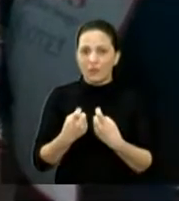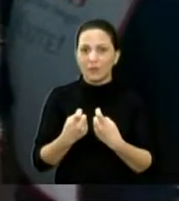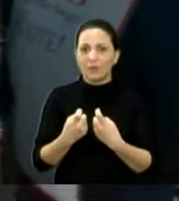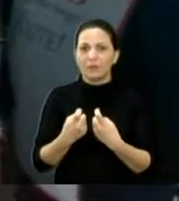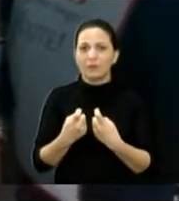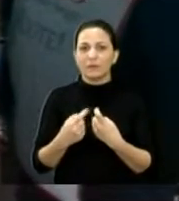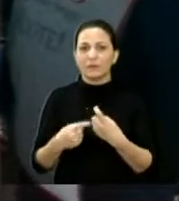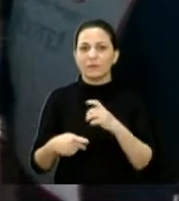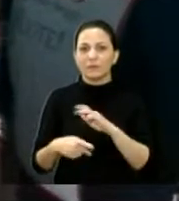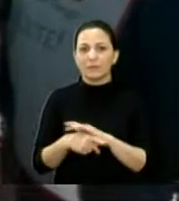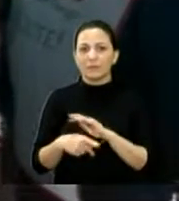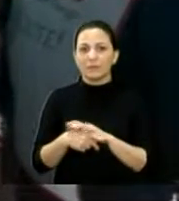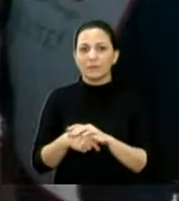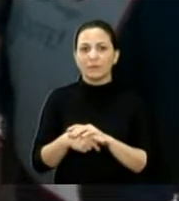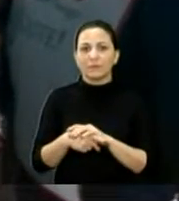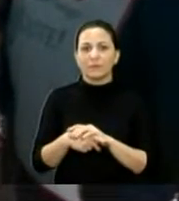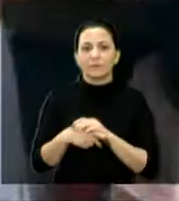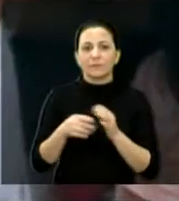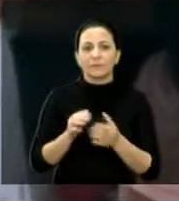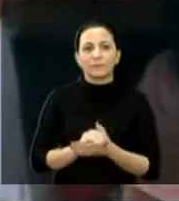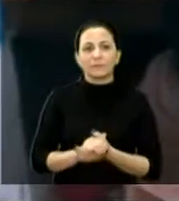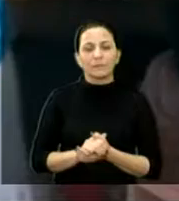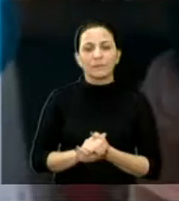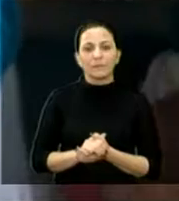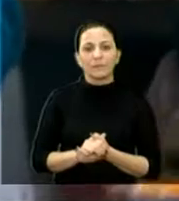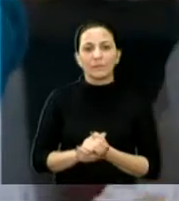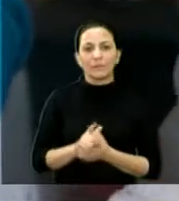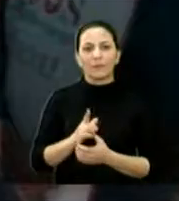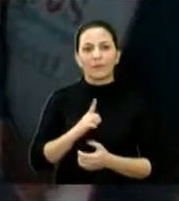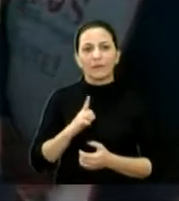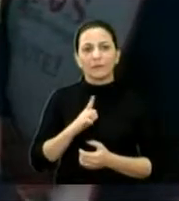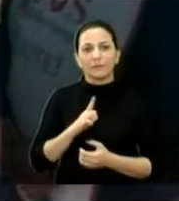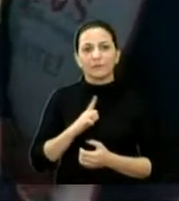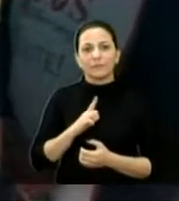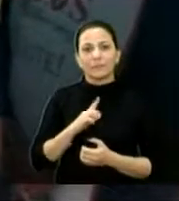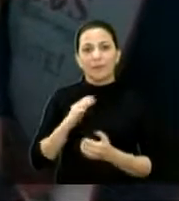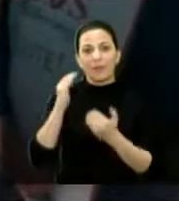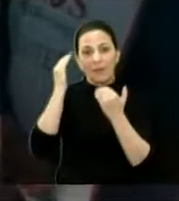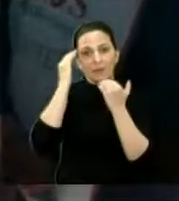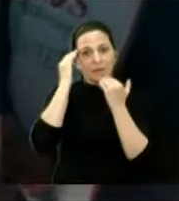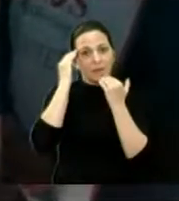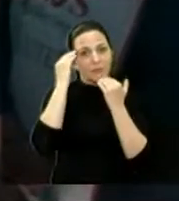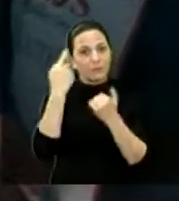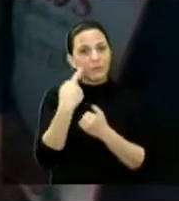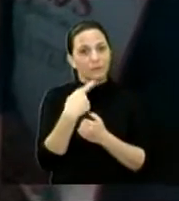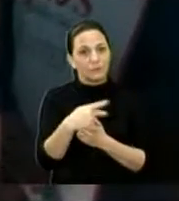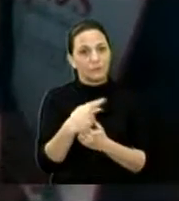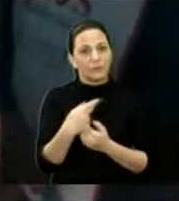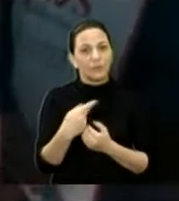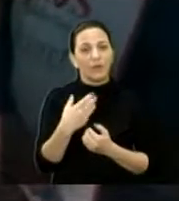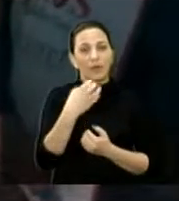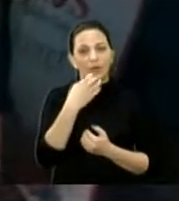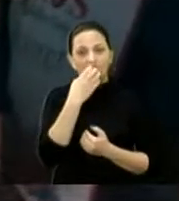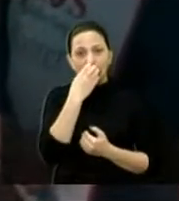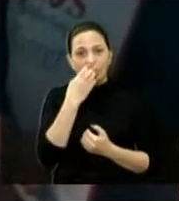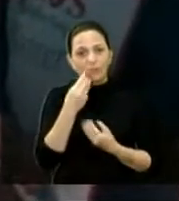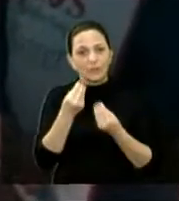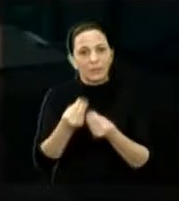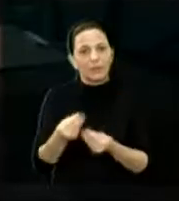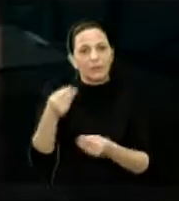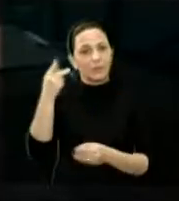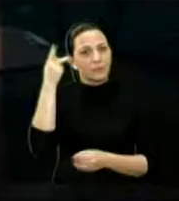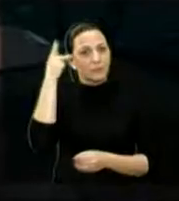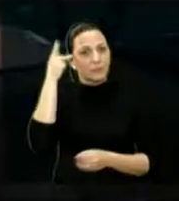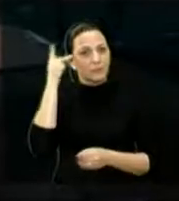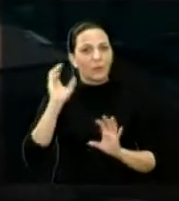de vermes, né? E eu quero também agradecer pela sua presença aqui, trazer os cãozinhos, tá? Aqui no Péu de São Paulo,